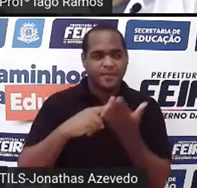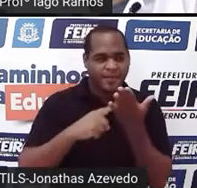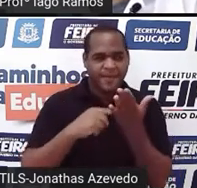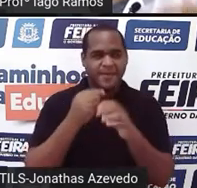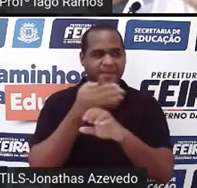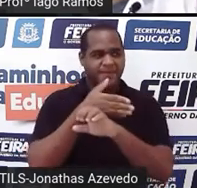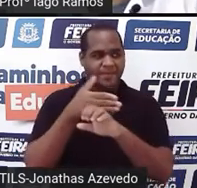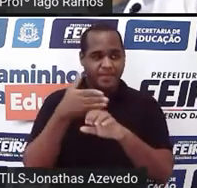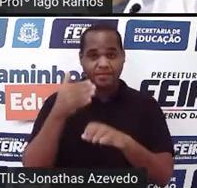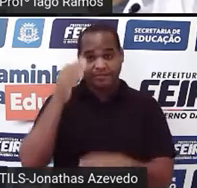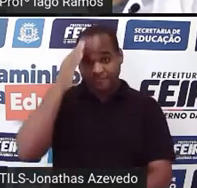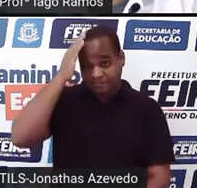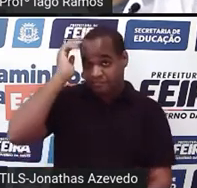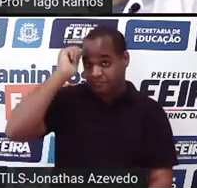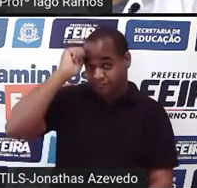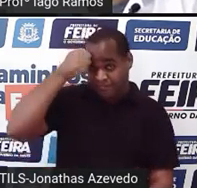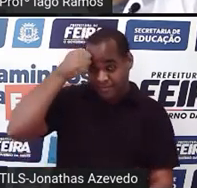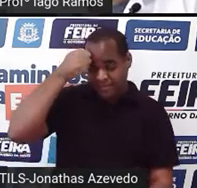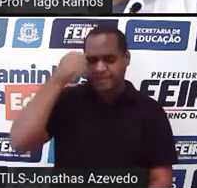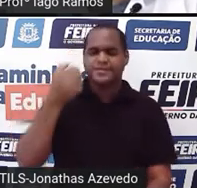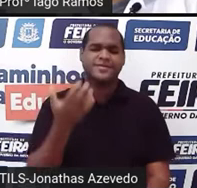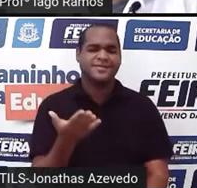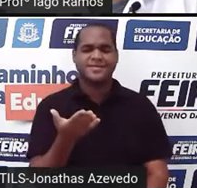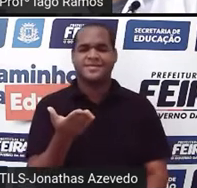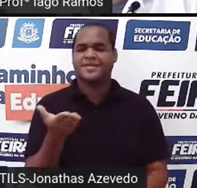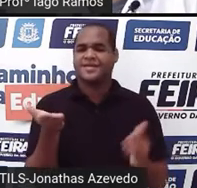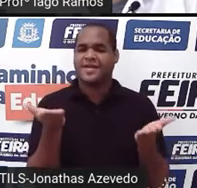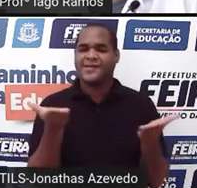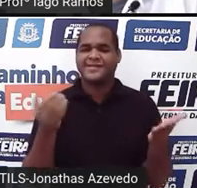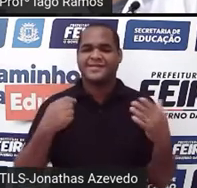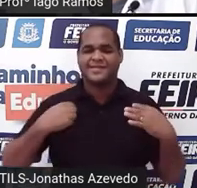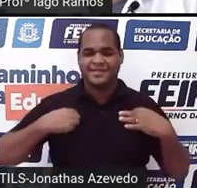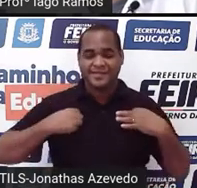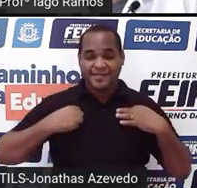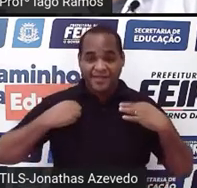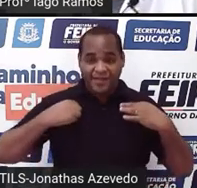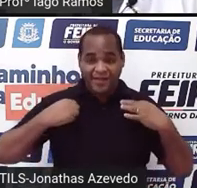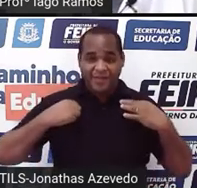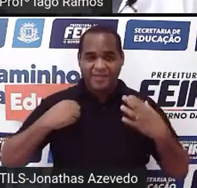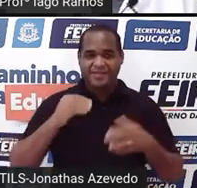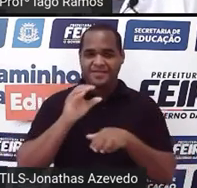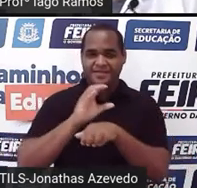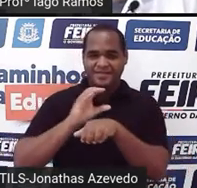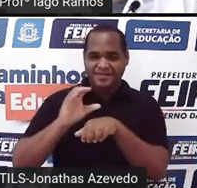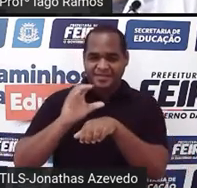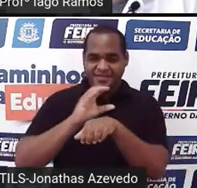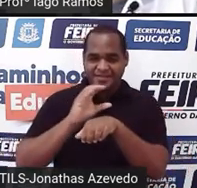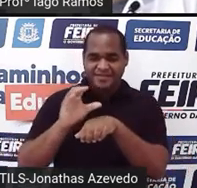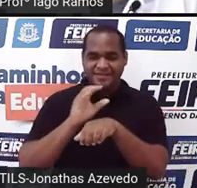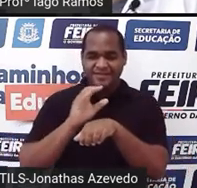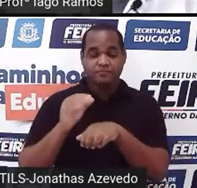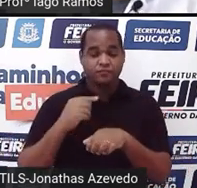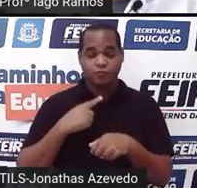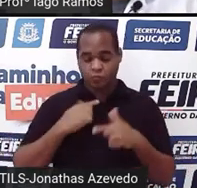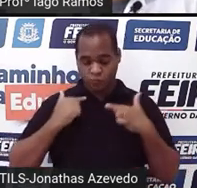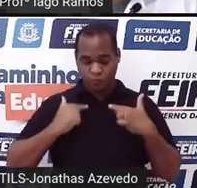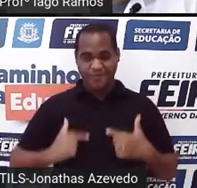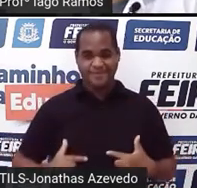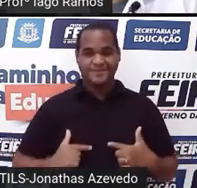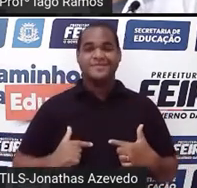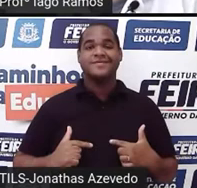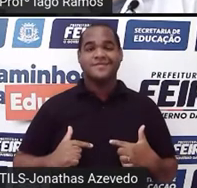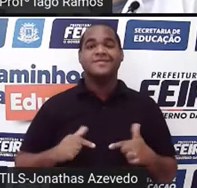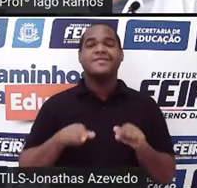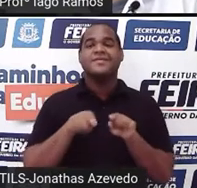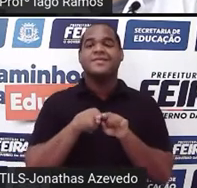branca, meu cabelo preto, nesse momento eu visto uma camisa cinza, sem estampas e por